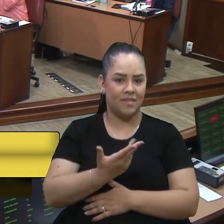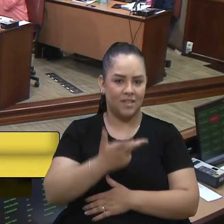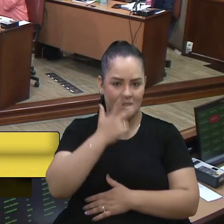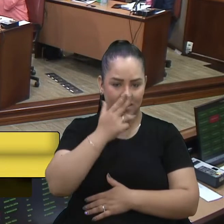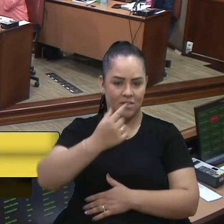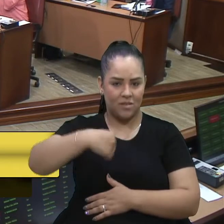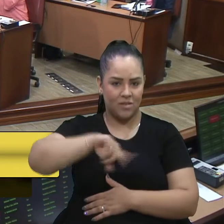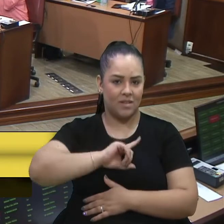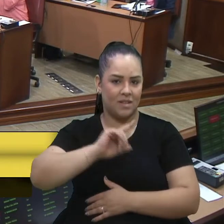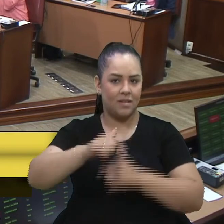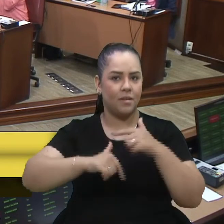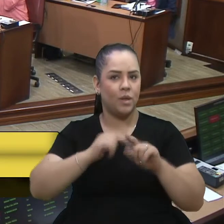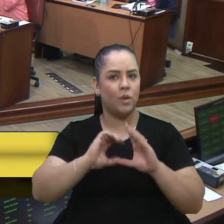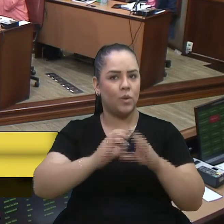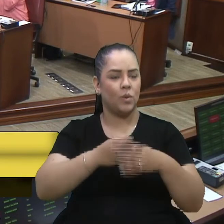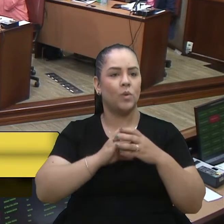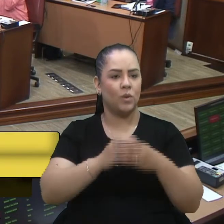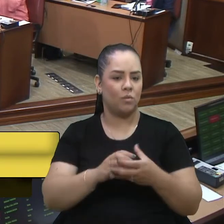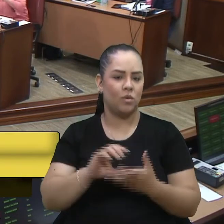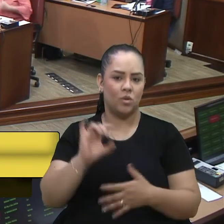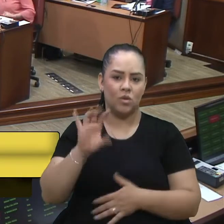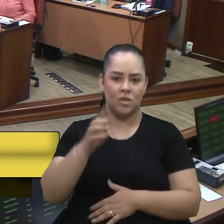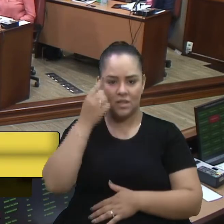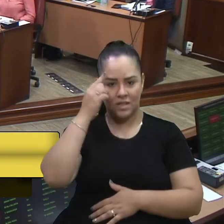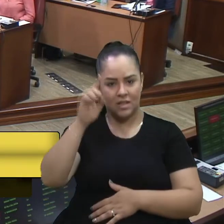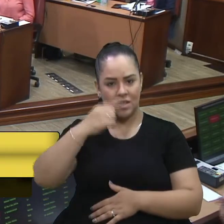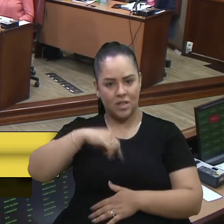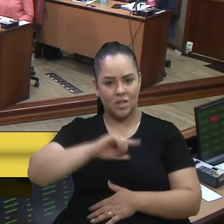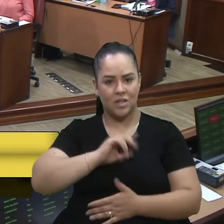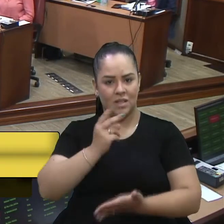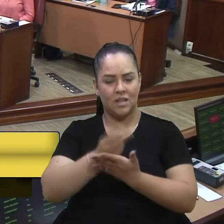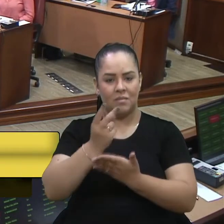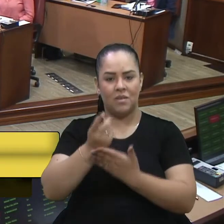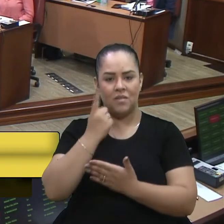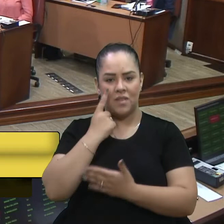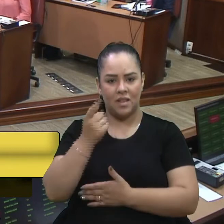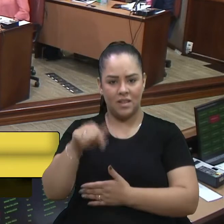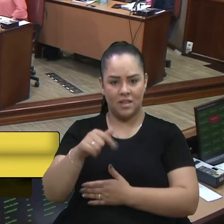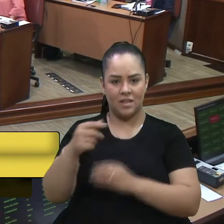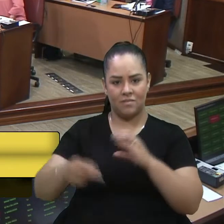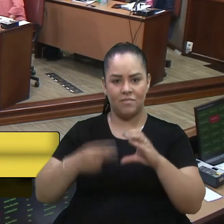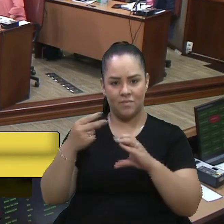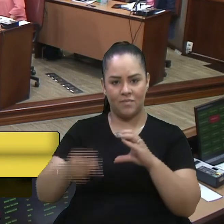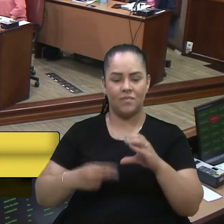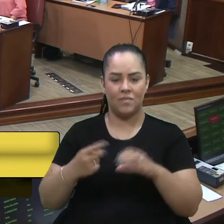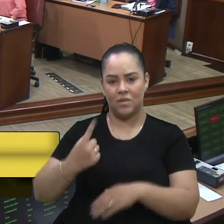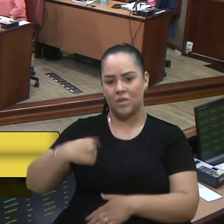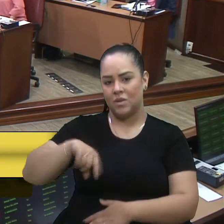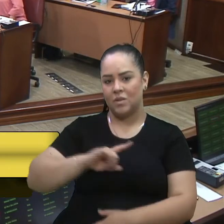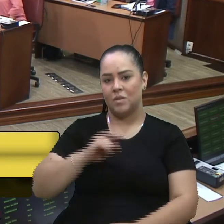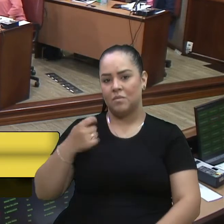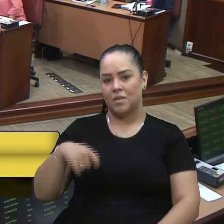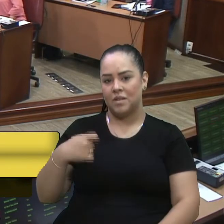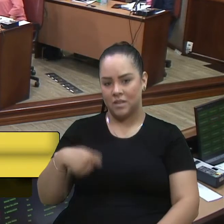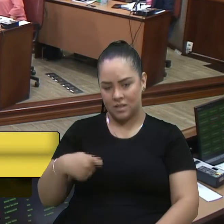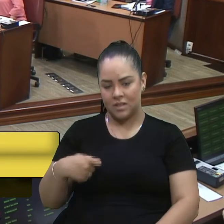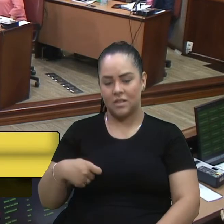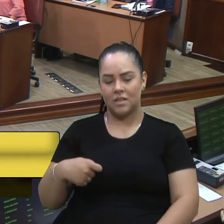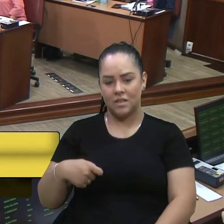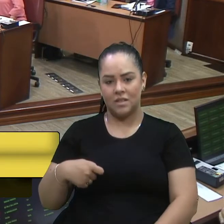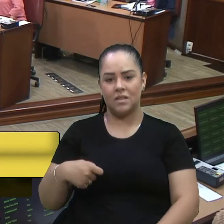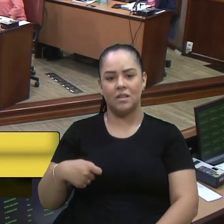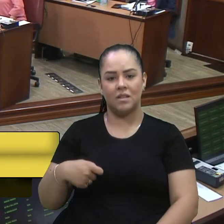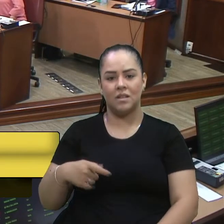trabalha com o turismo é só uma ideia que a gente sempre vem aqui trazendo na câmara a gente precisa e muito que